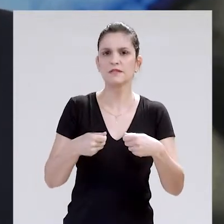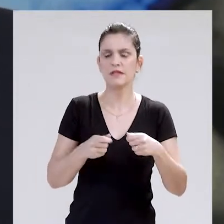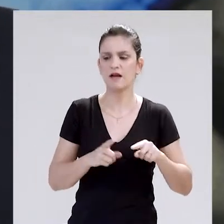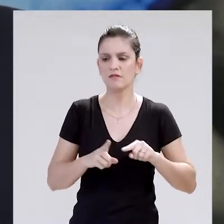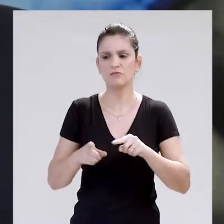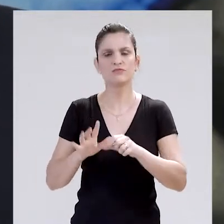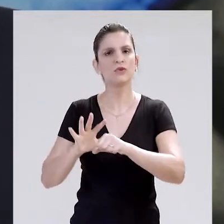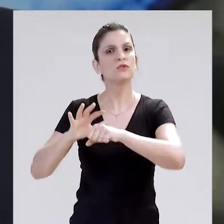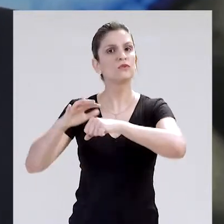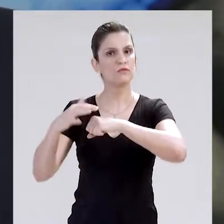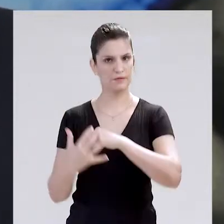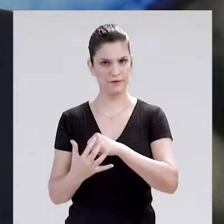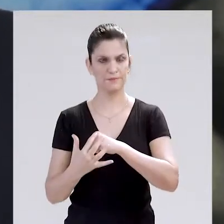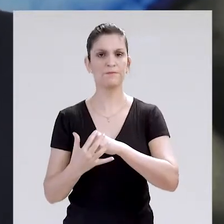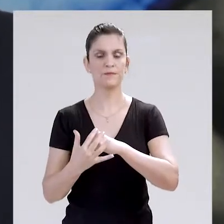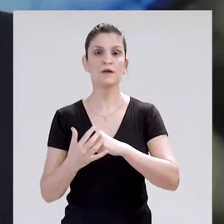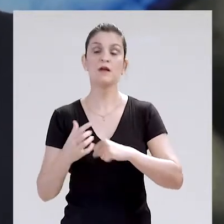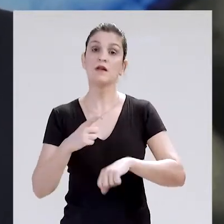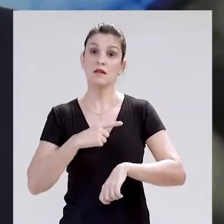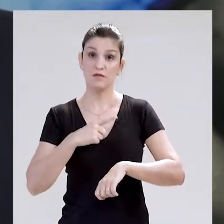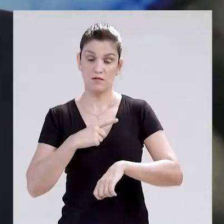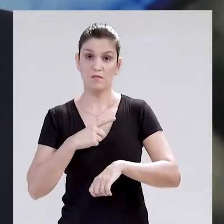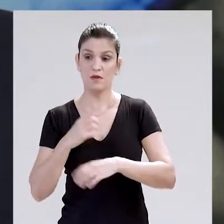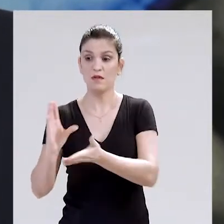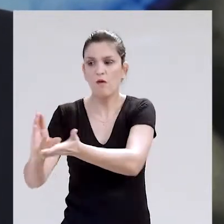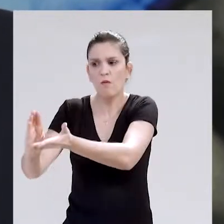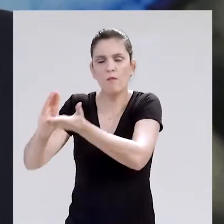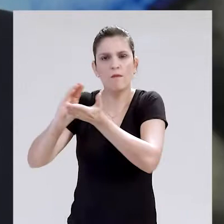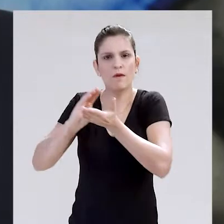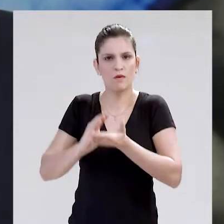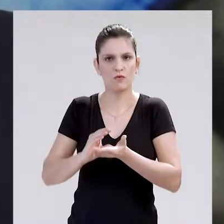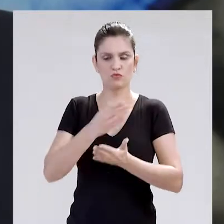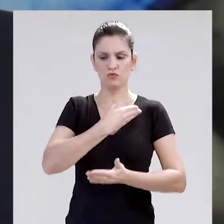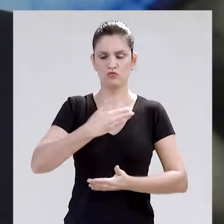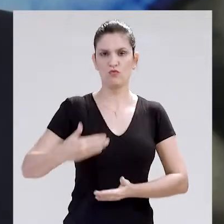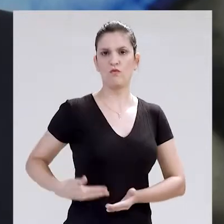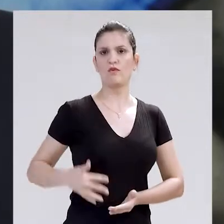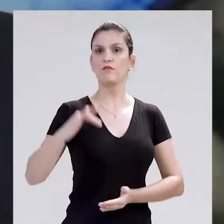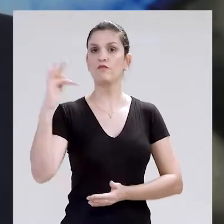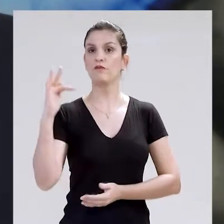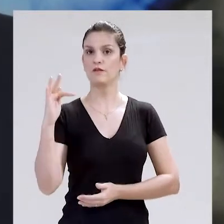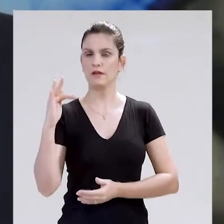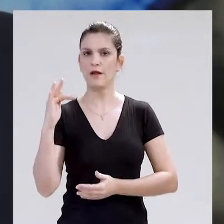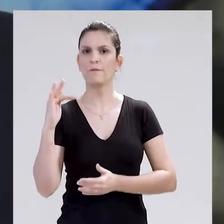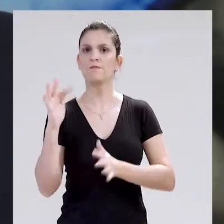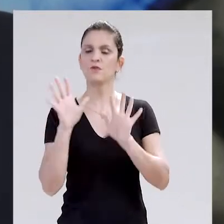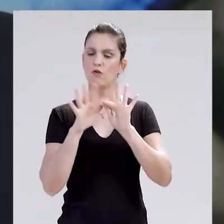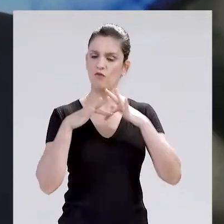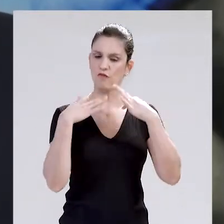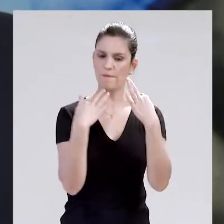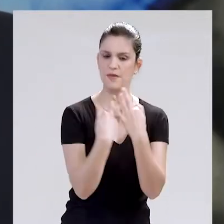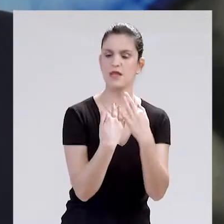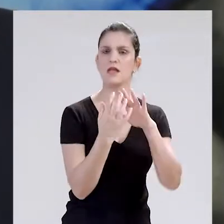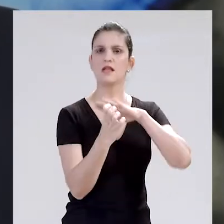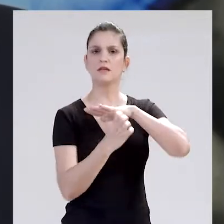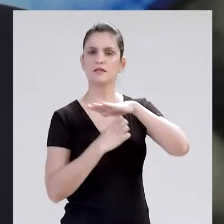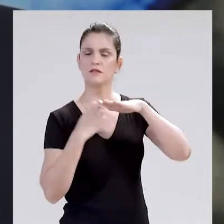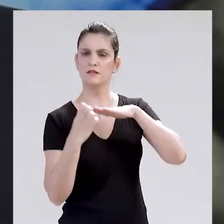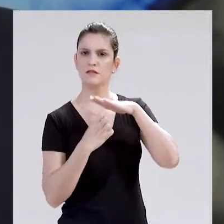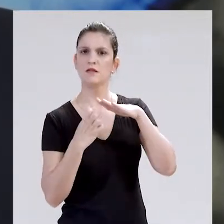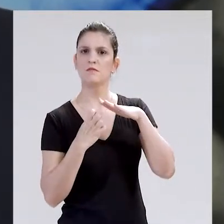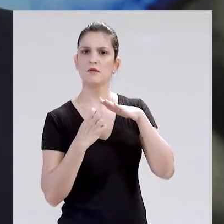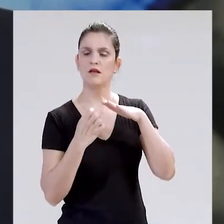pandemia. E, além disso tudo, nós recebemos o auxílio do governo federal, tal como as